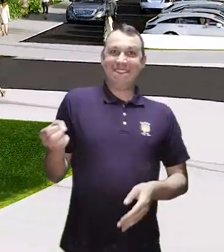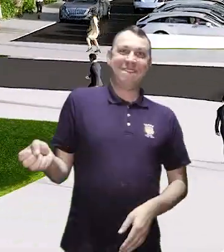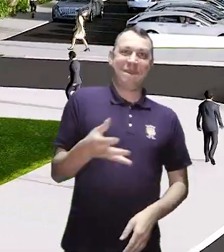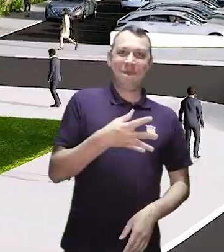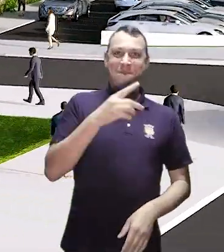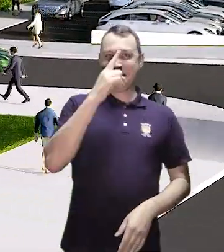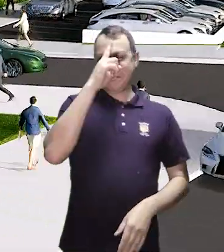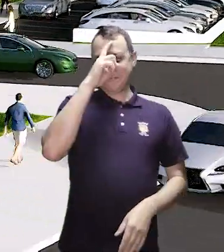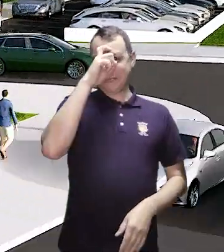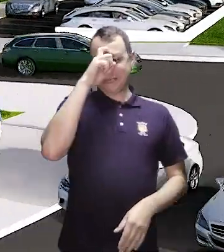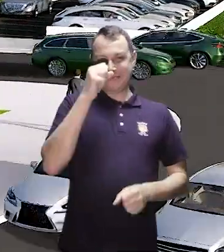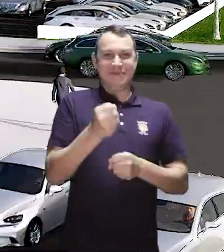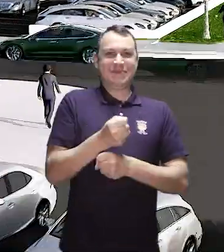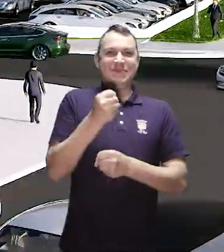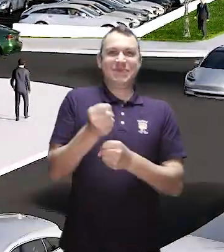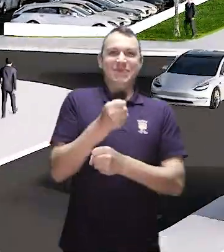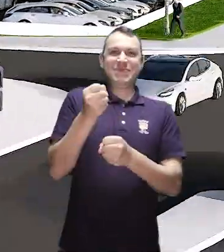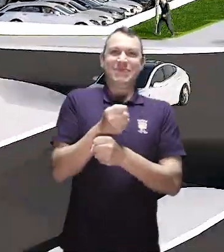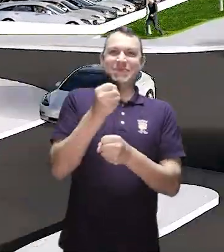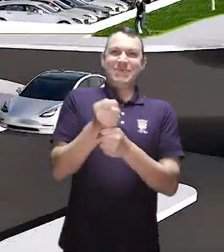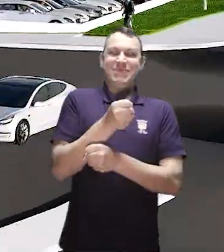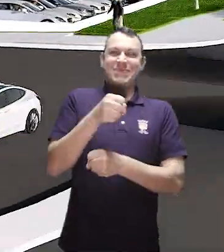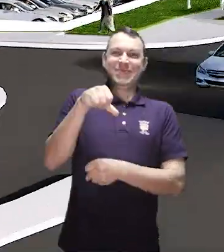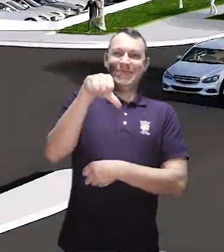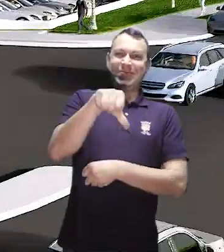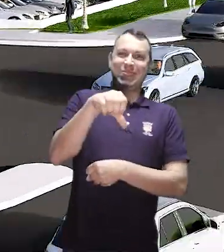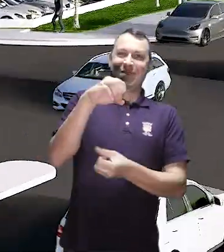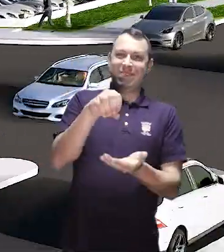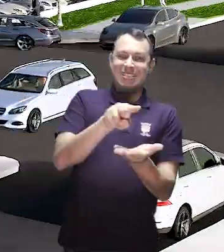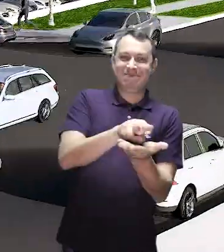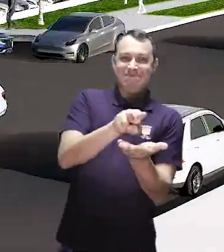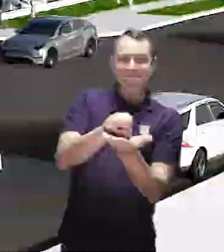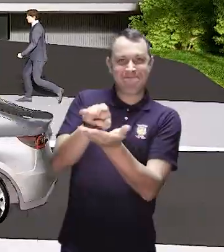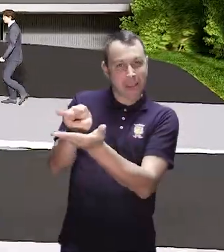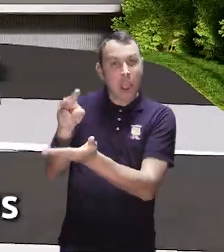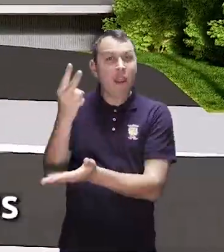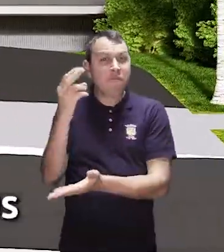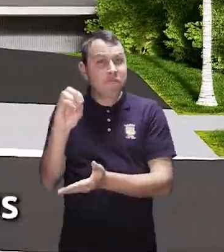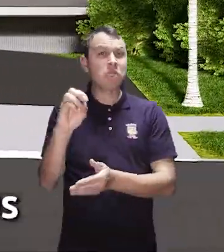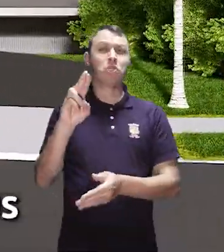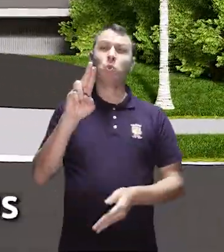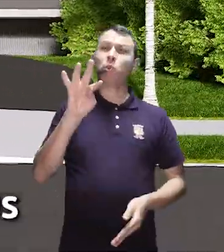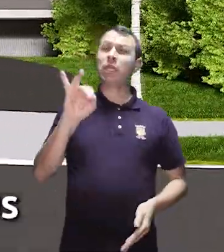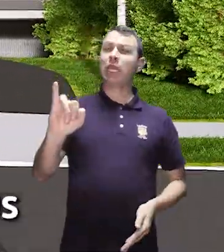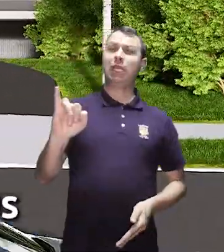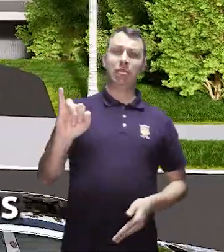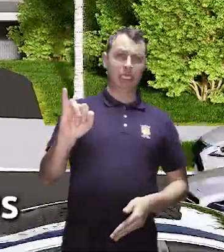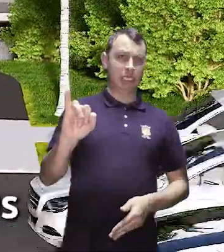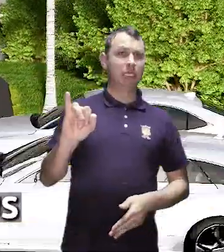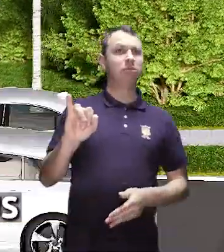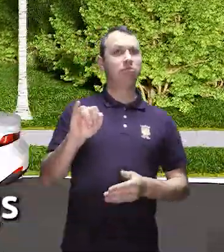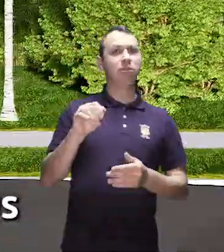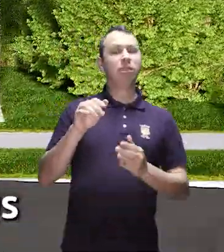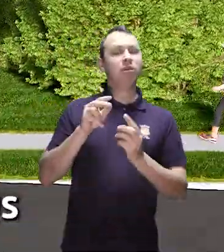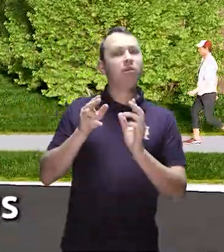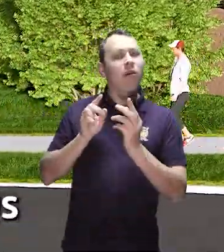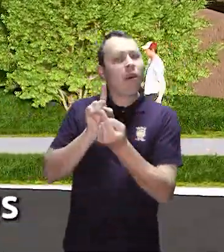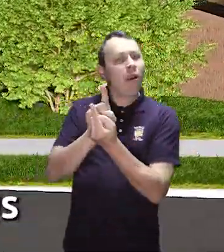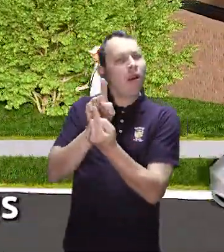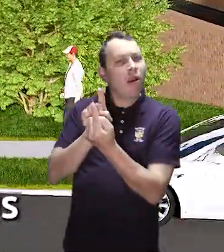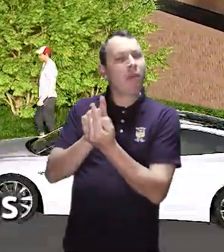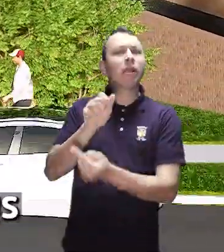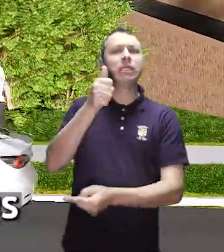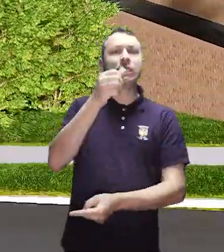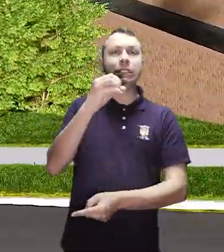município vai ganhar um novo hospital que já está em construção, com 90 leitos, sendo 20 de UTI e atendimento